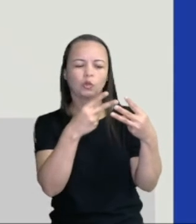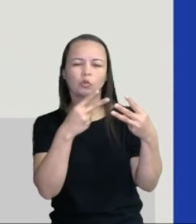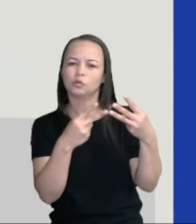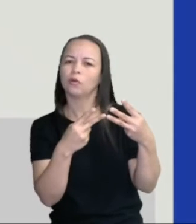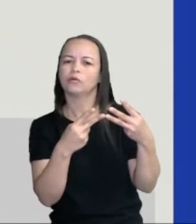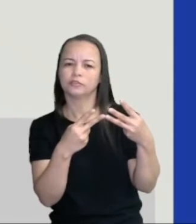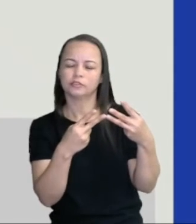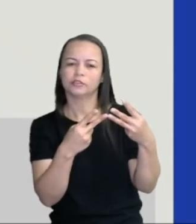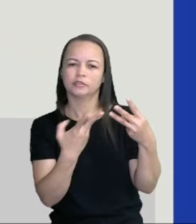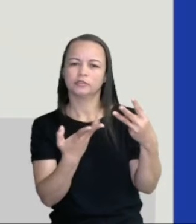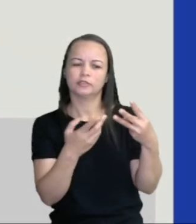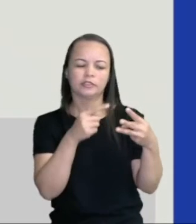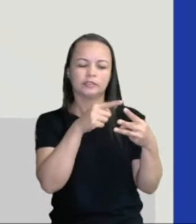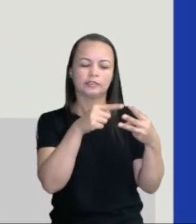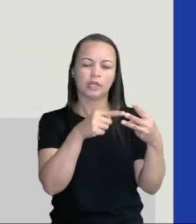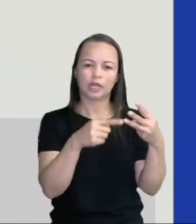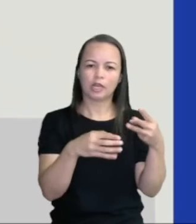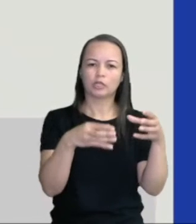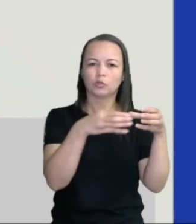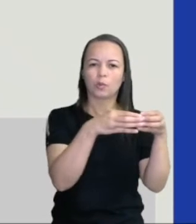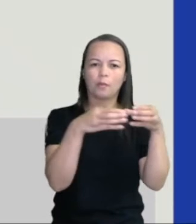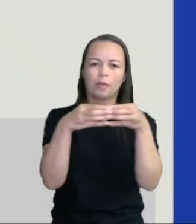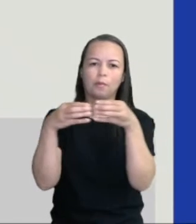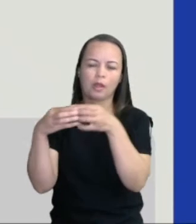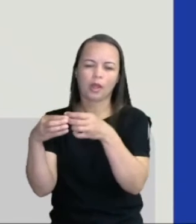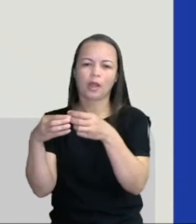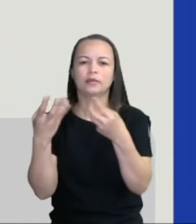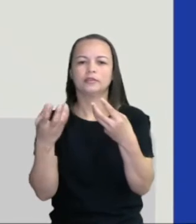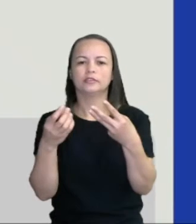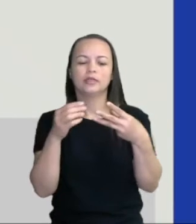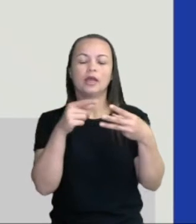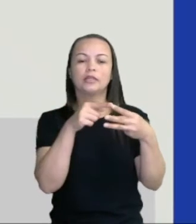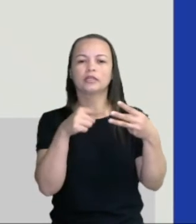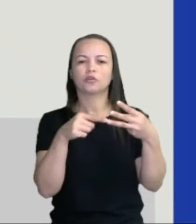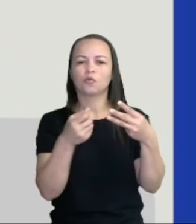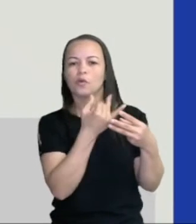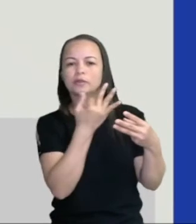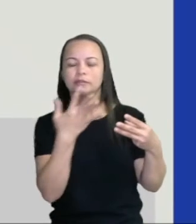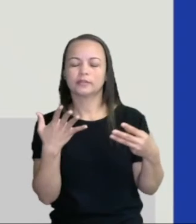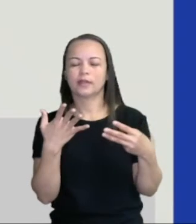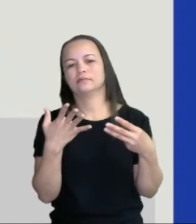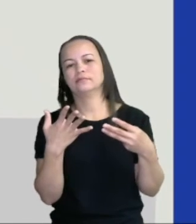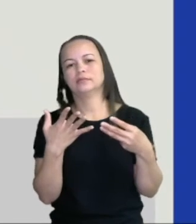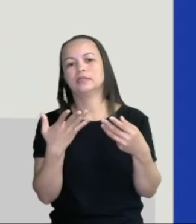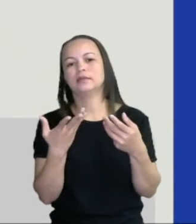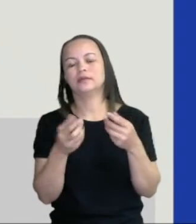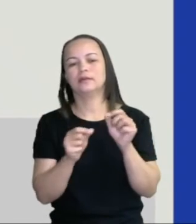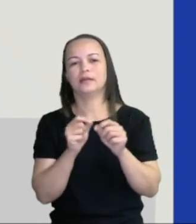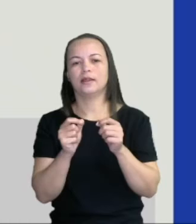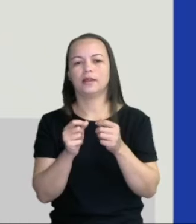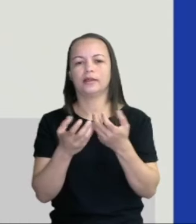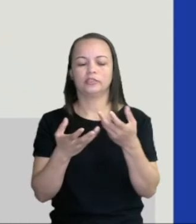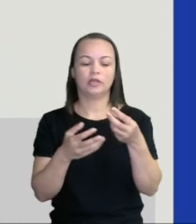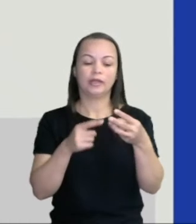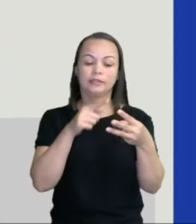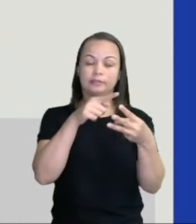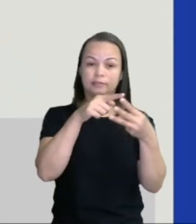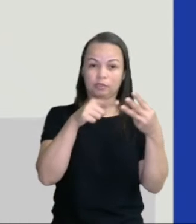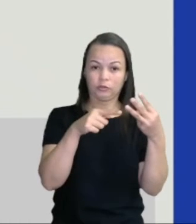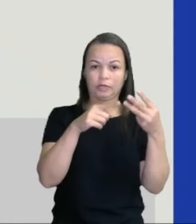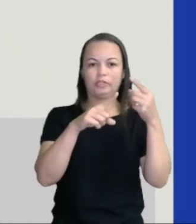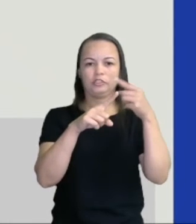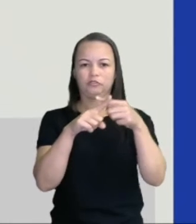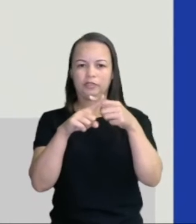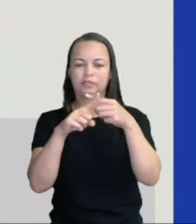laranjas. Três conjuntos vezes a quantidade de laranjas que tem em um conjunto. Então, 3 vezes 2